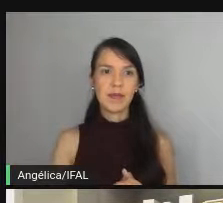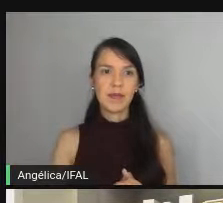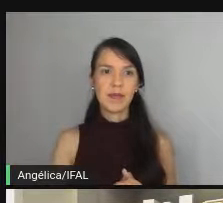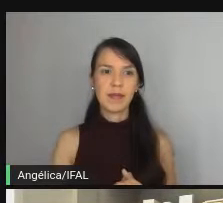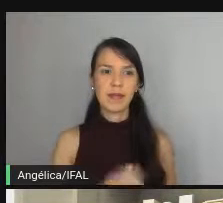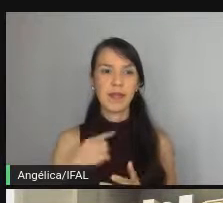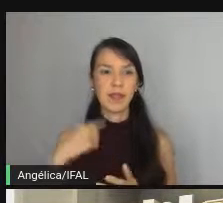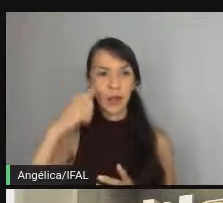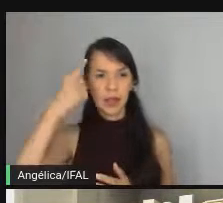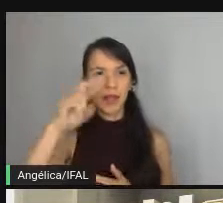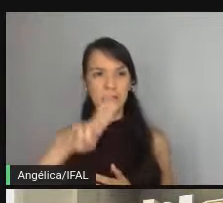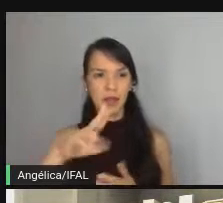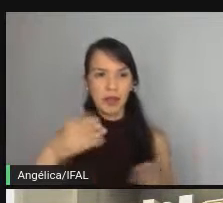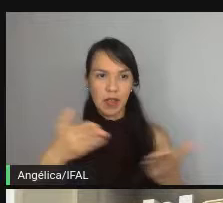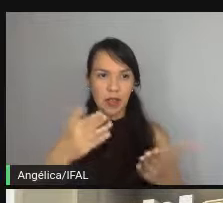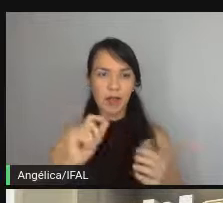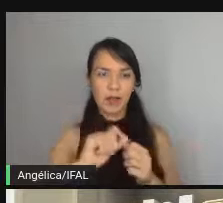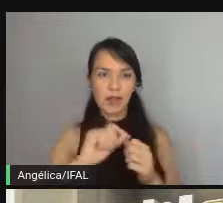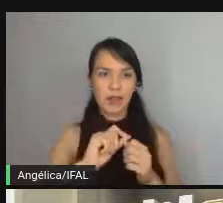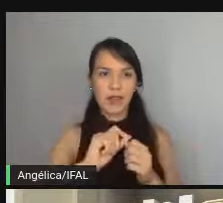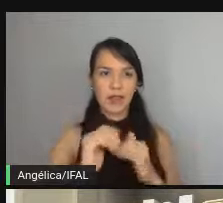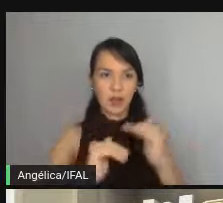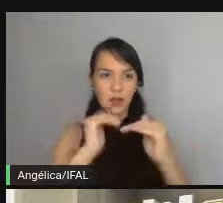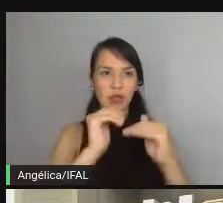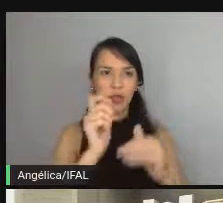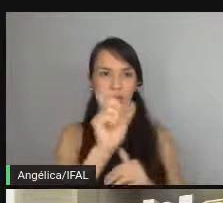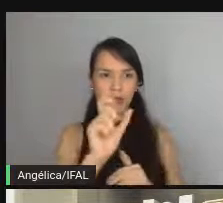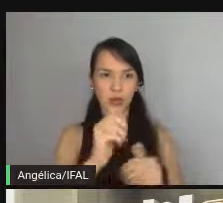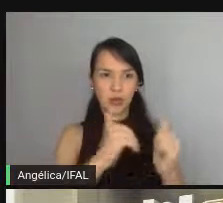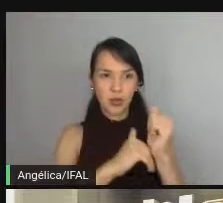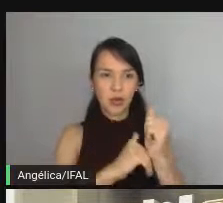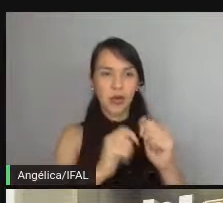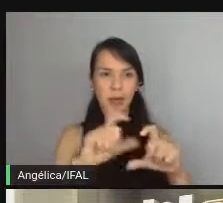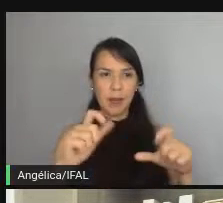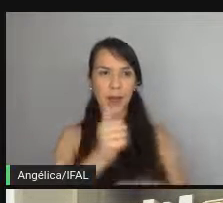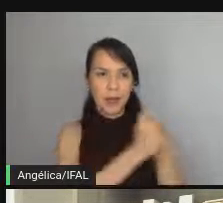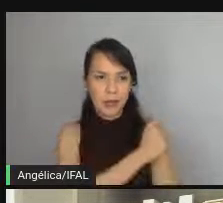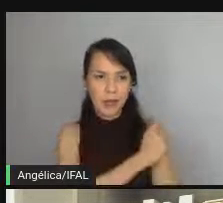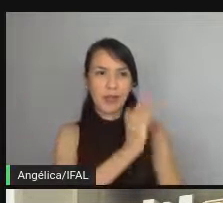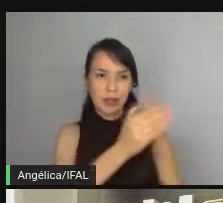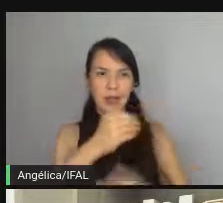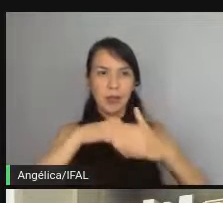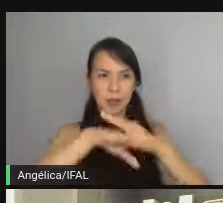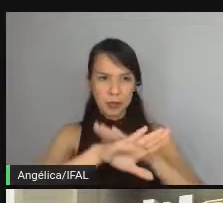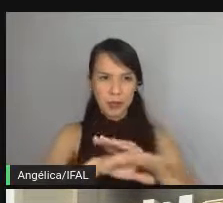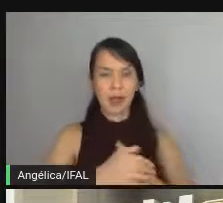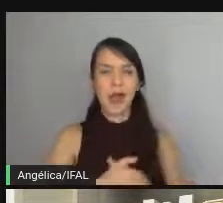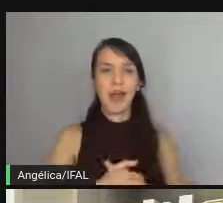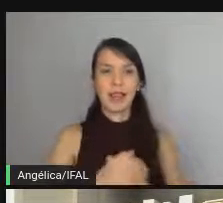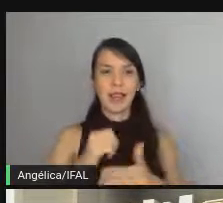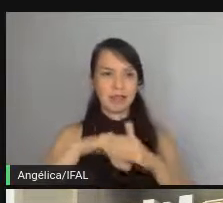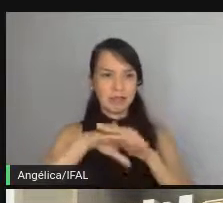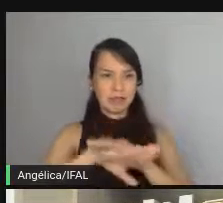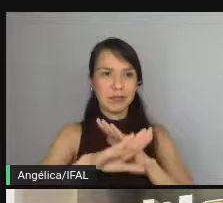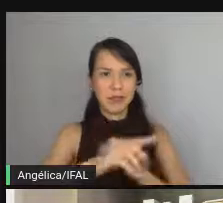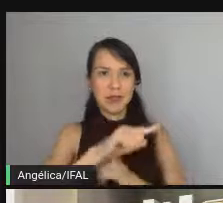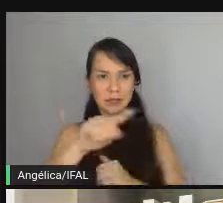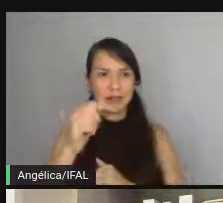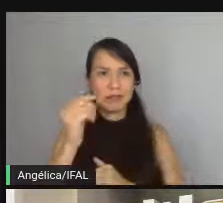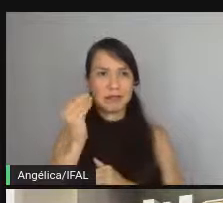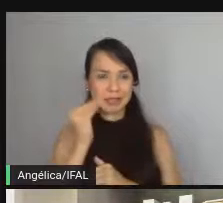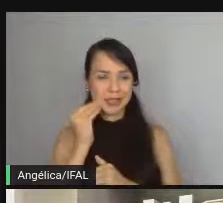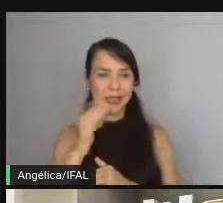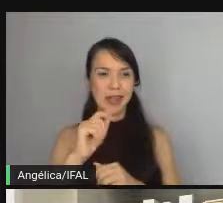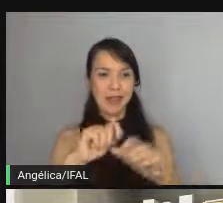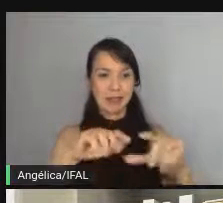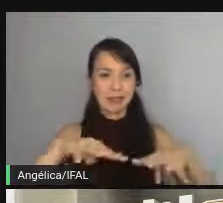ideia que a gente vai usar pra desenvolver maioria dos alunos já estão acostumados espero que vários de vocês na